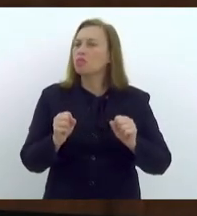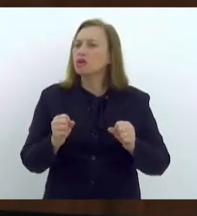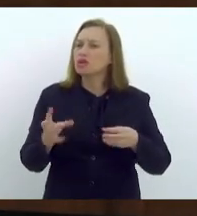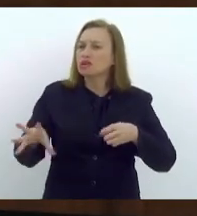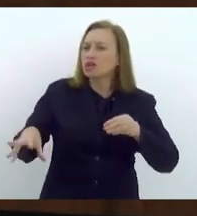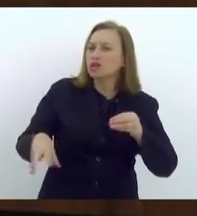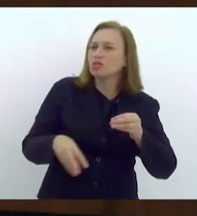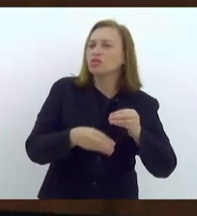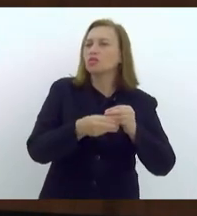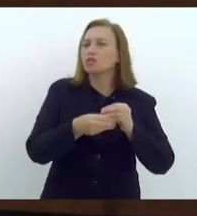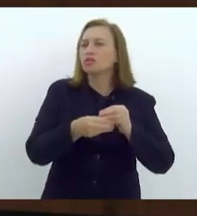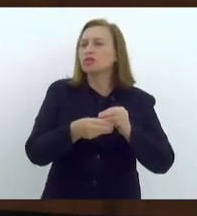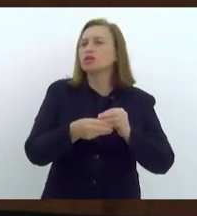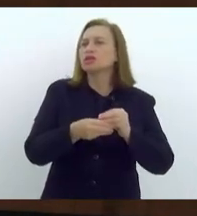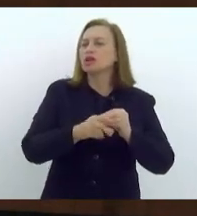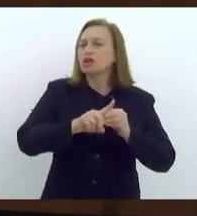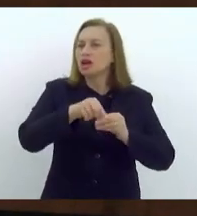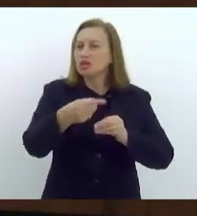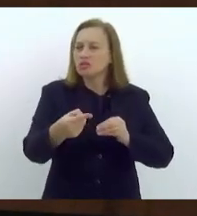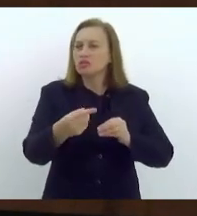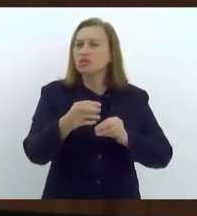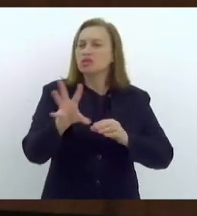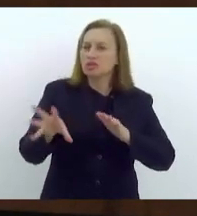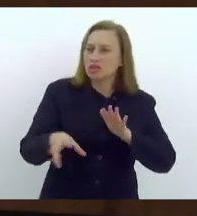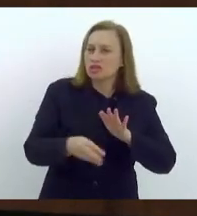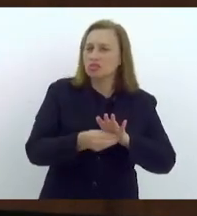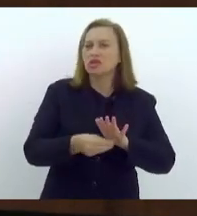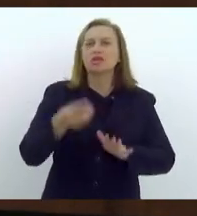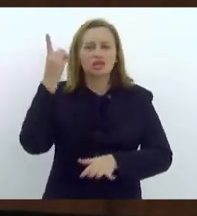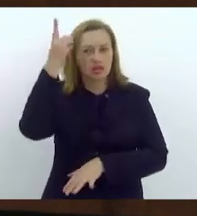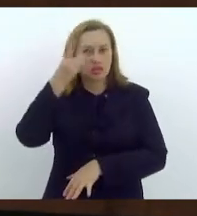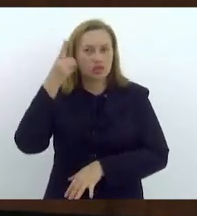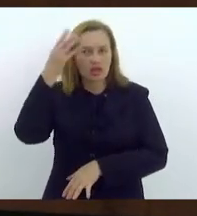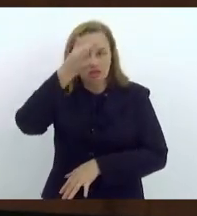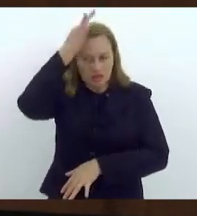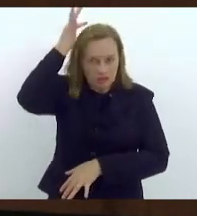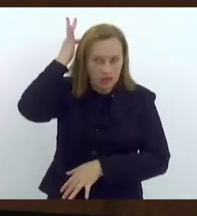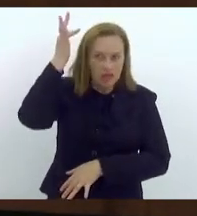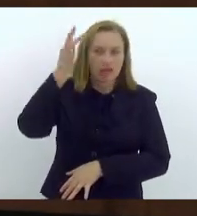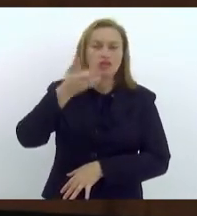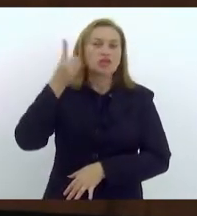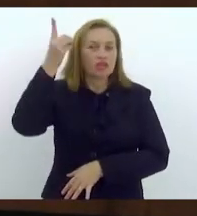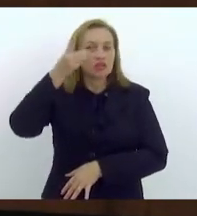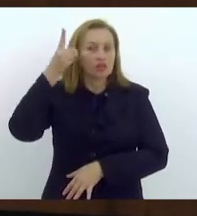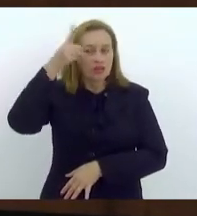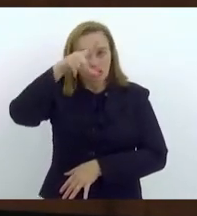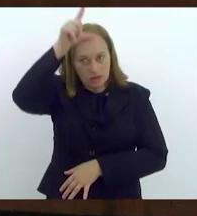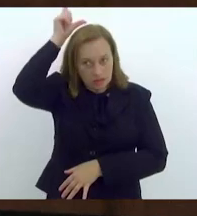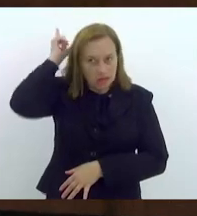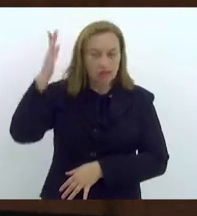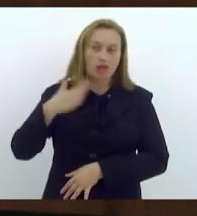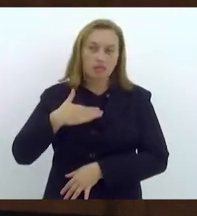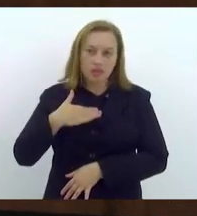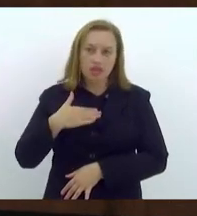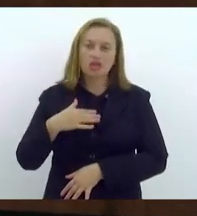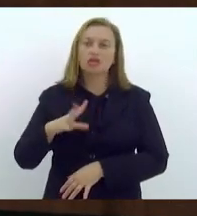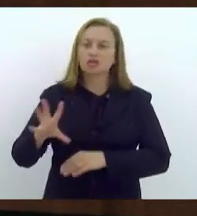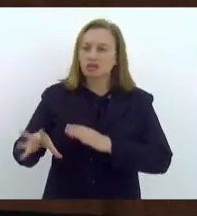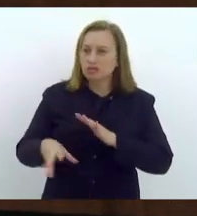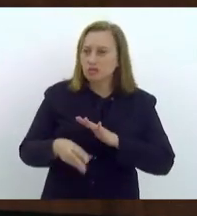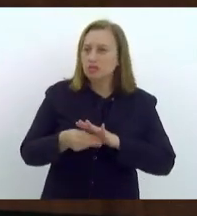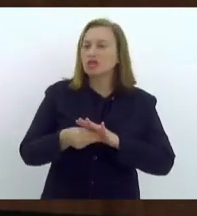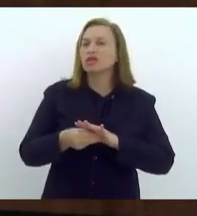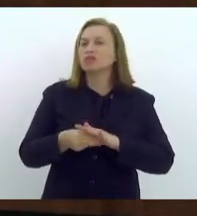incorporadas as emendas do deputado Fred Pacheco, do deputado Luiz Paulo e as minhas emendas, que